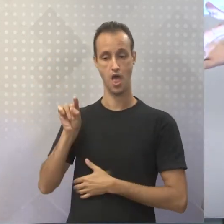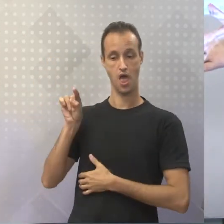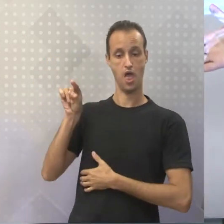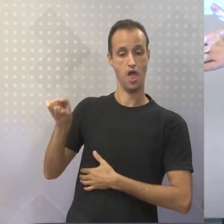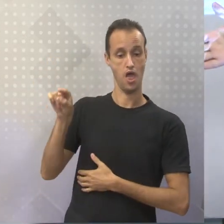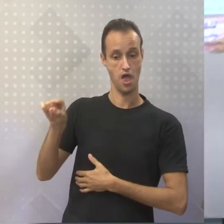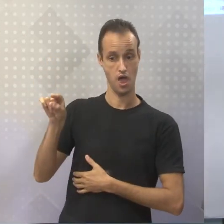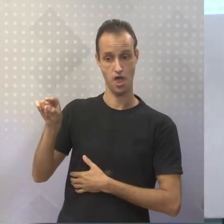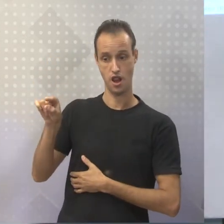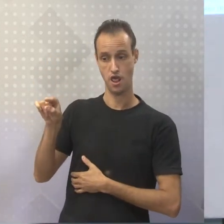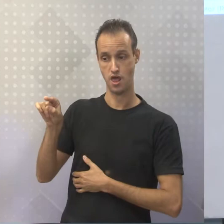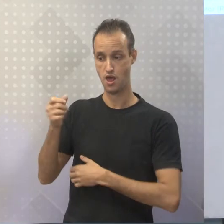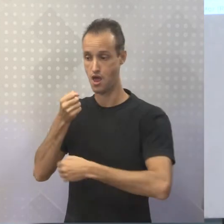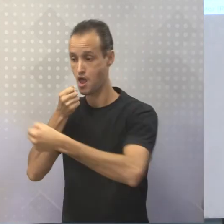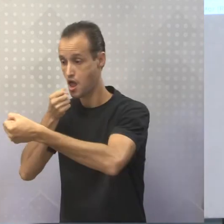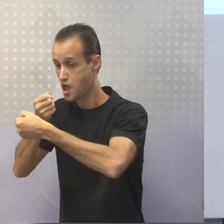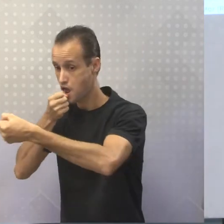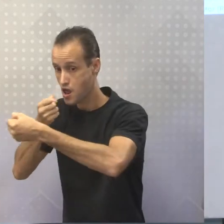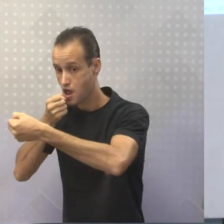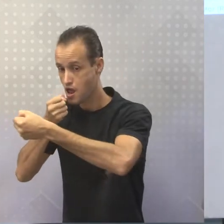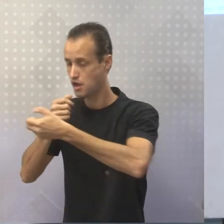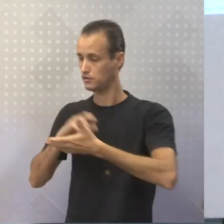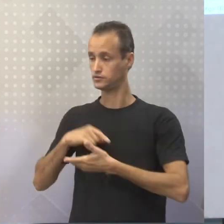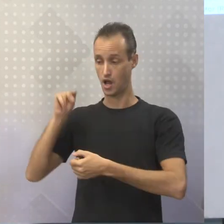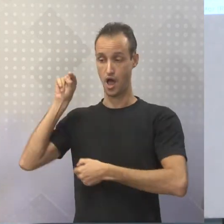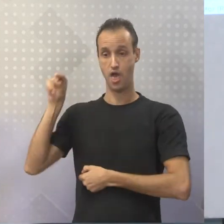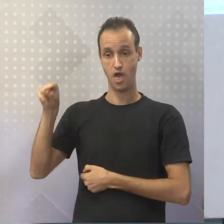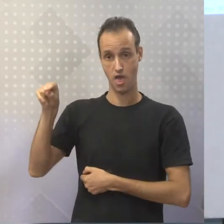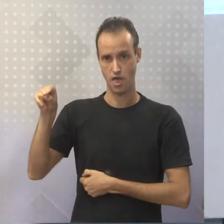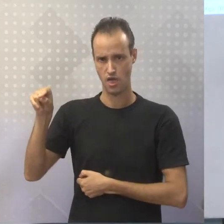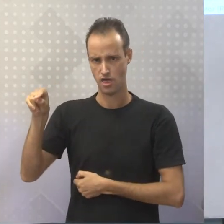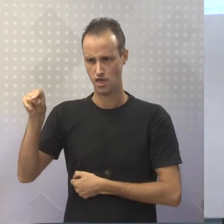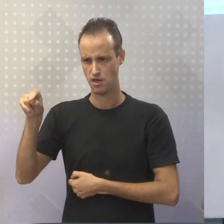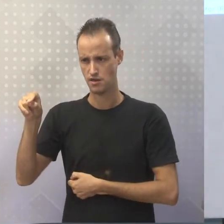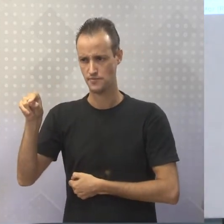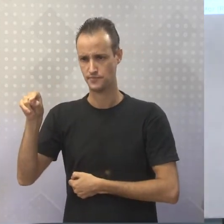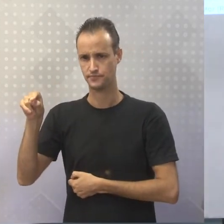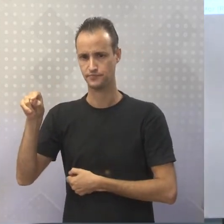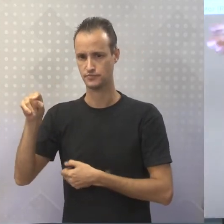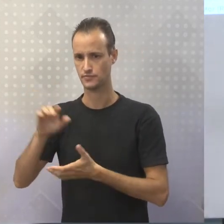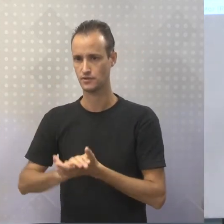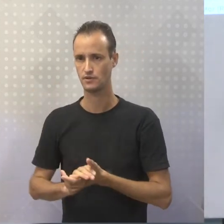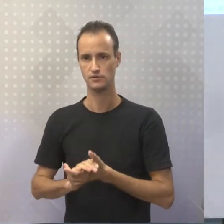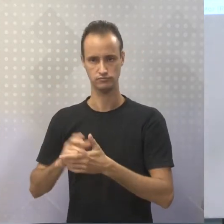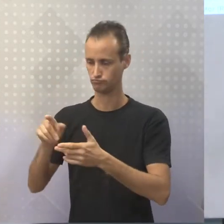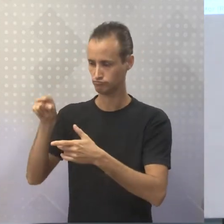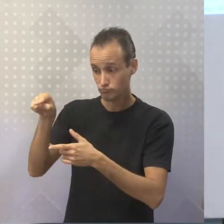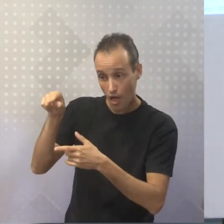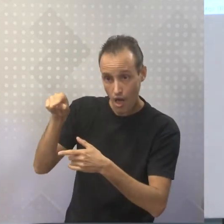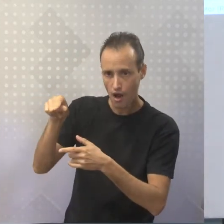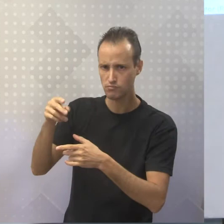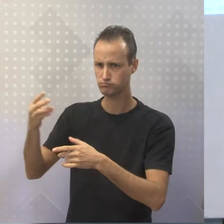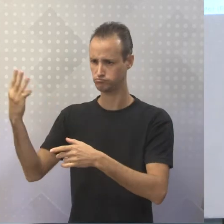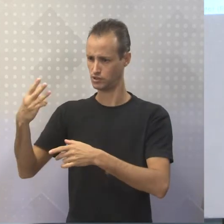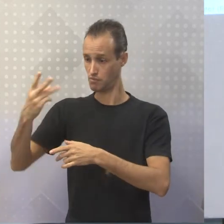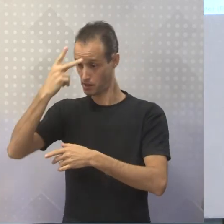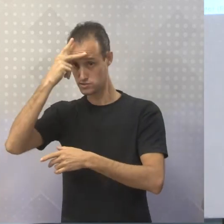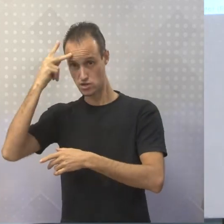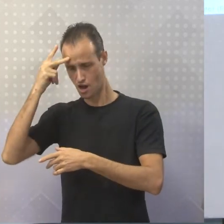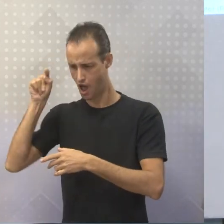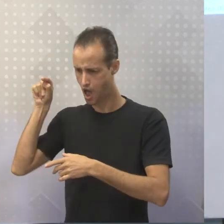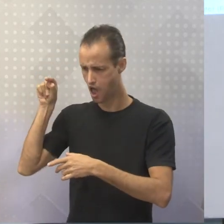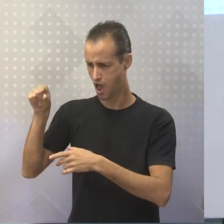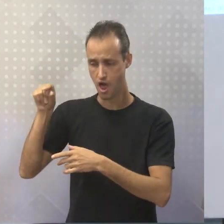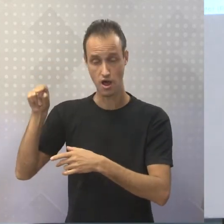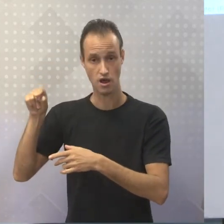envolvido na notícia, ou melhor, na reportagem, no fato, né? Que é o